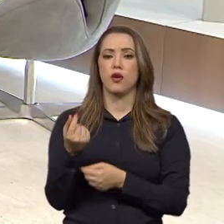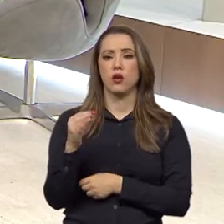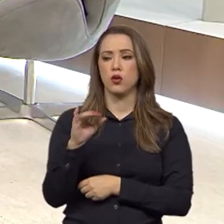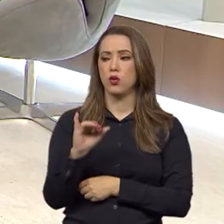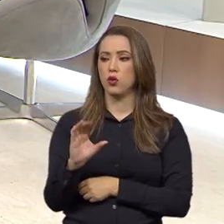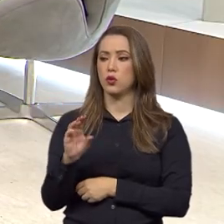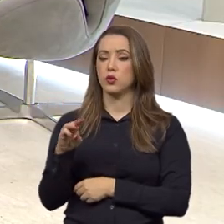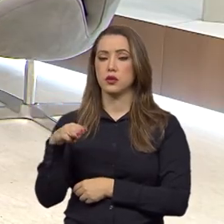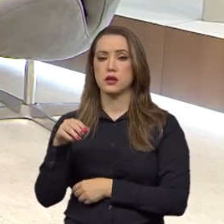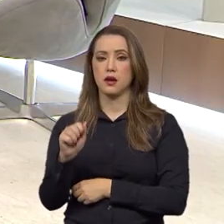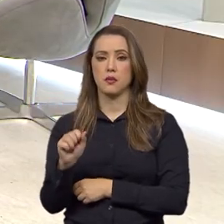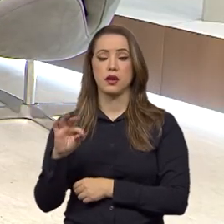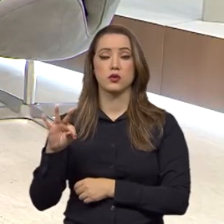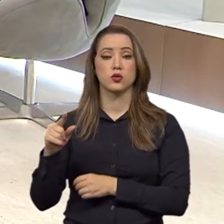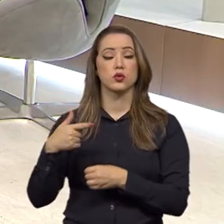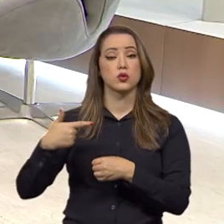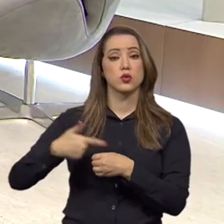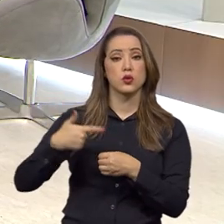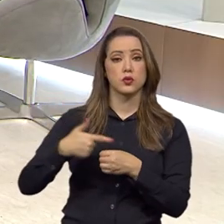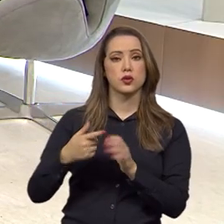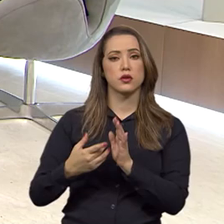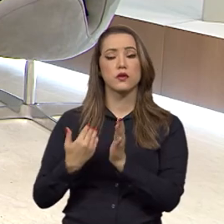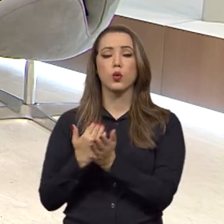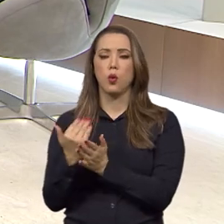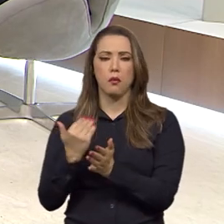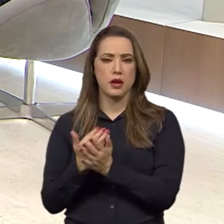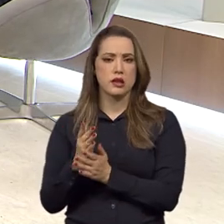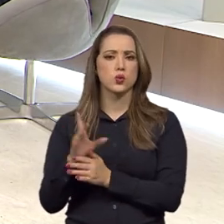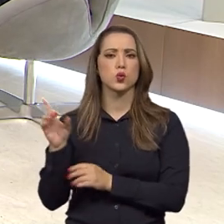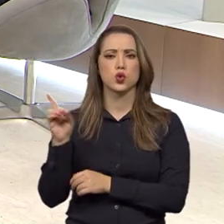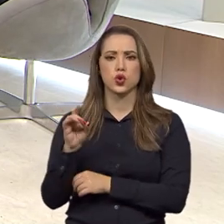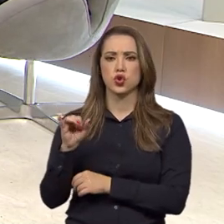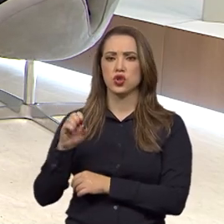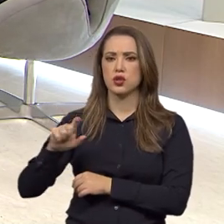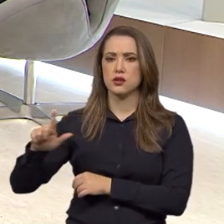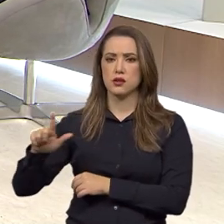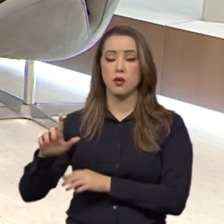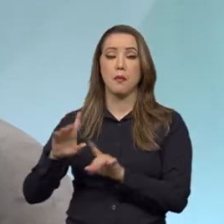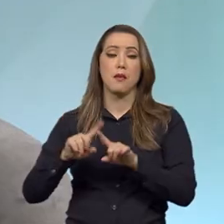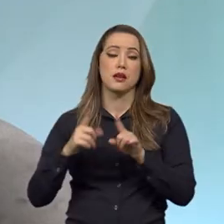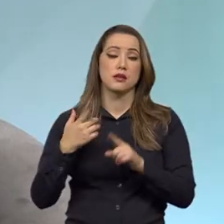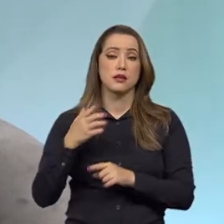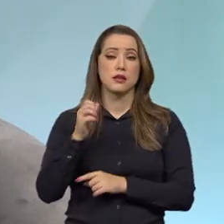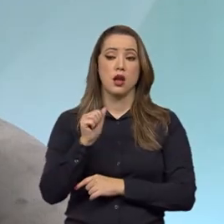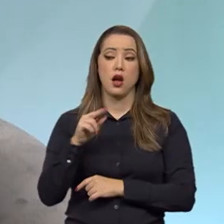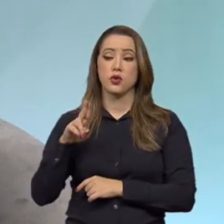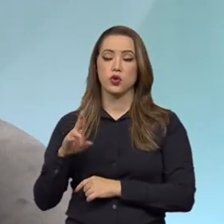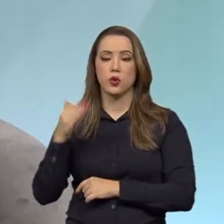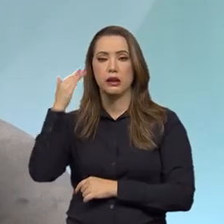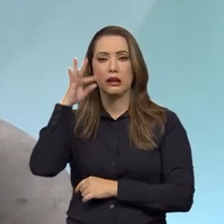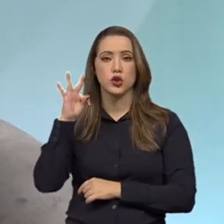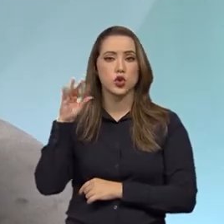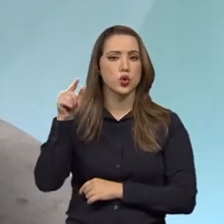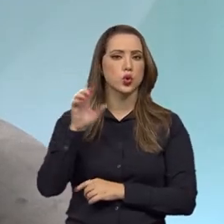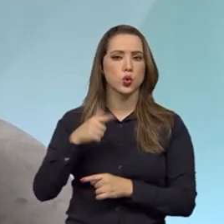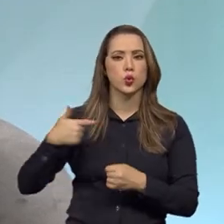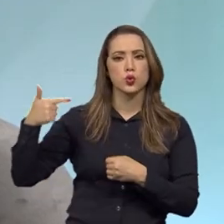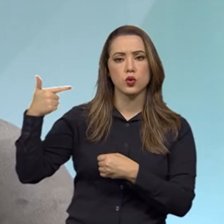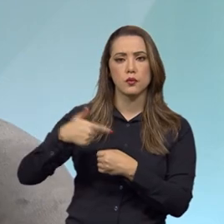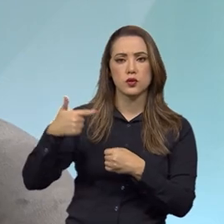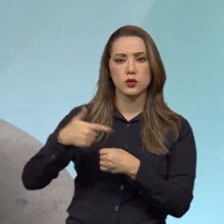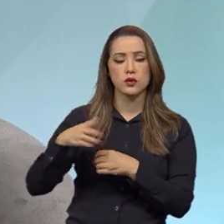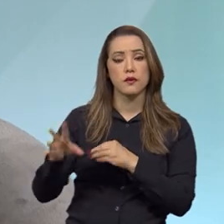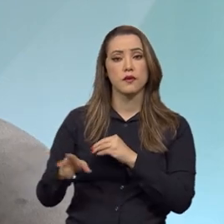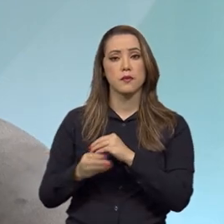prática, inicialmente, só sobre o diesel, mas o entendimento da AGU sobre todos os combustíveis. A emenda constitucional 33